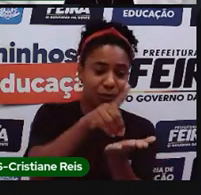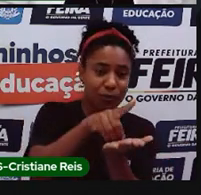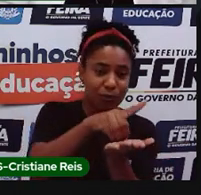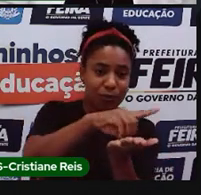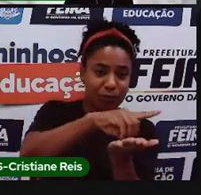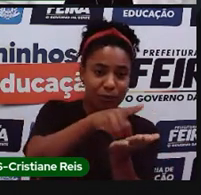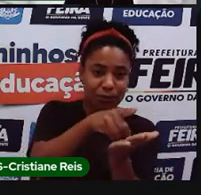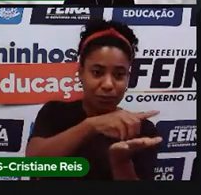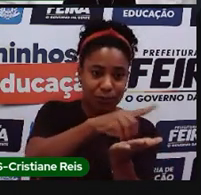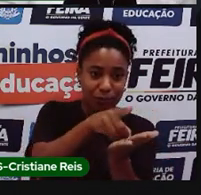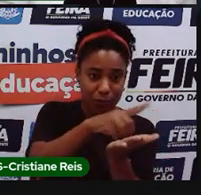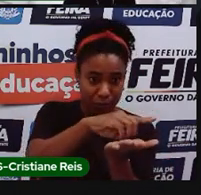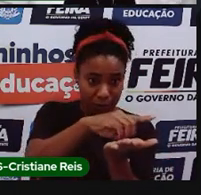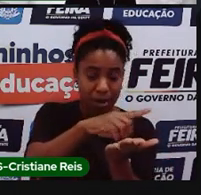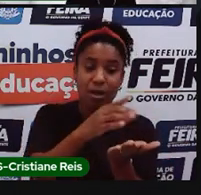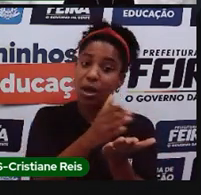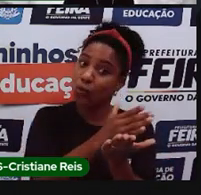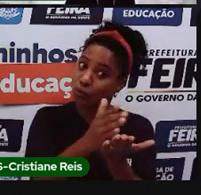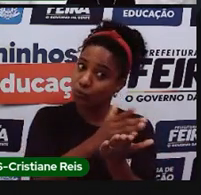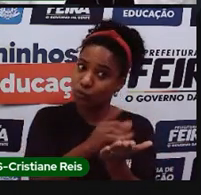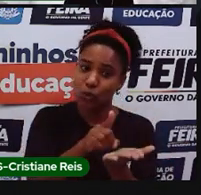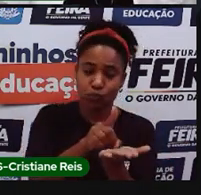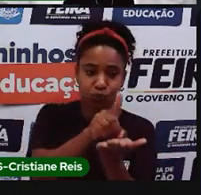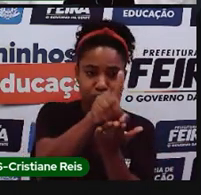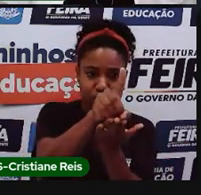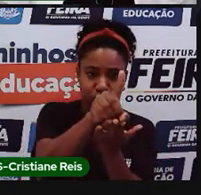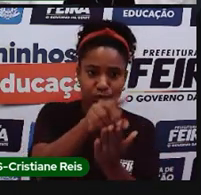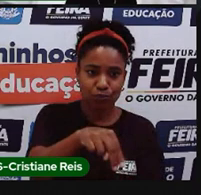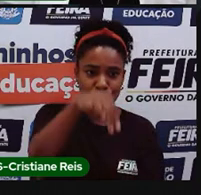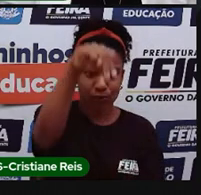e outros vem apenas uma setinha indicando o norte.